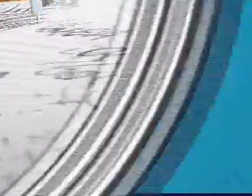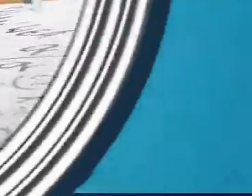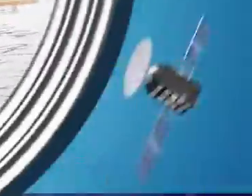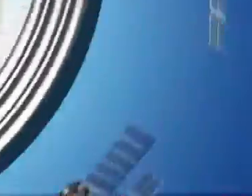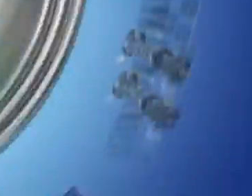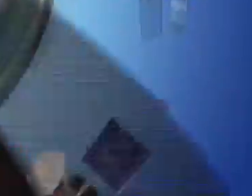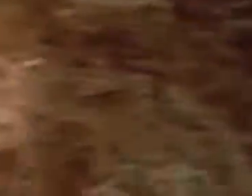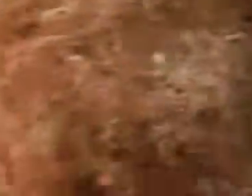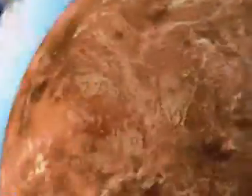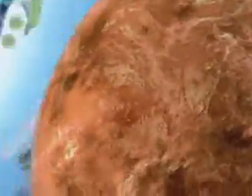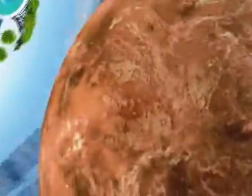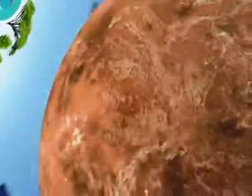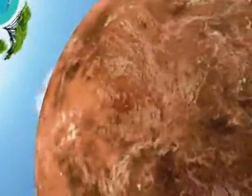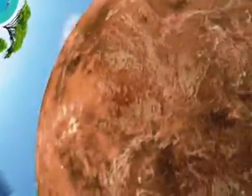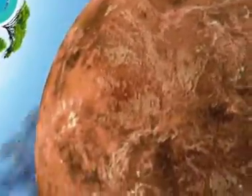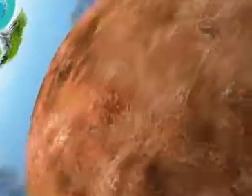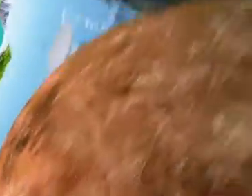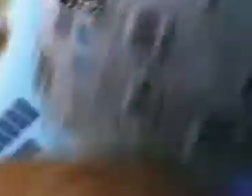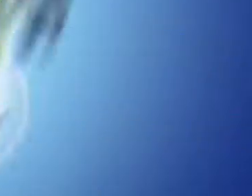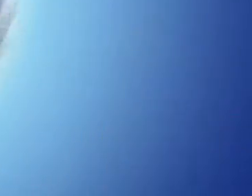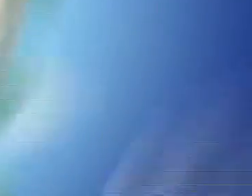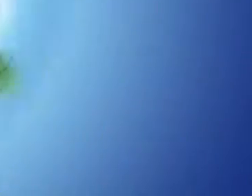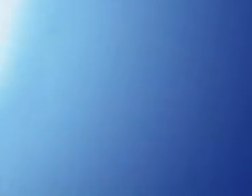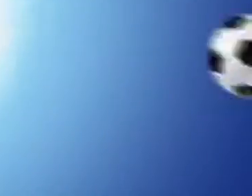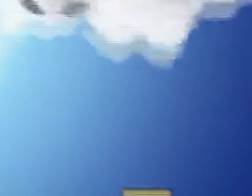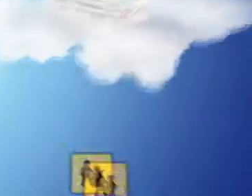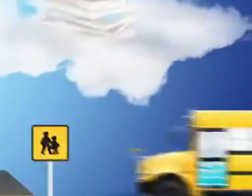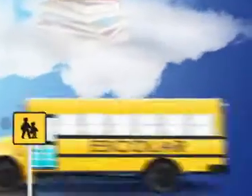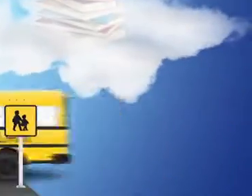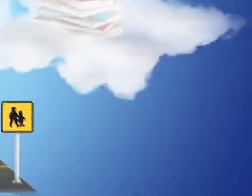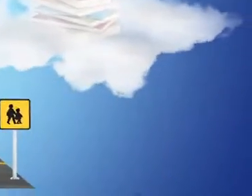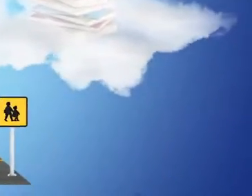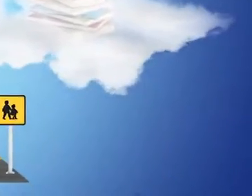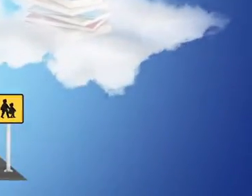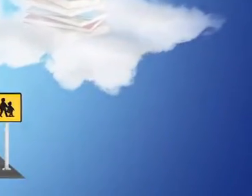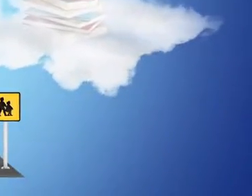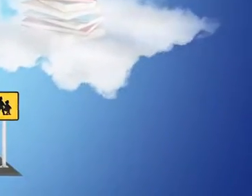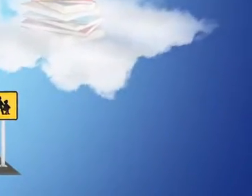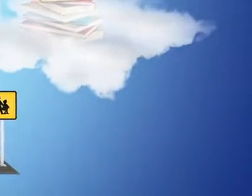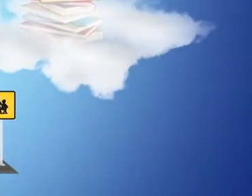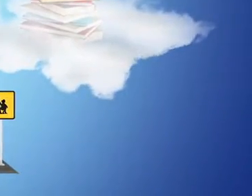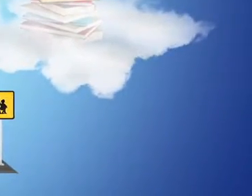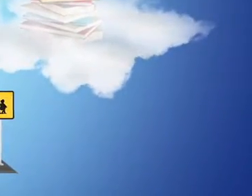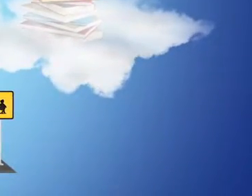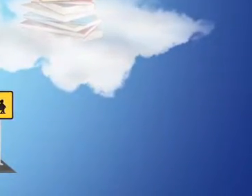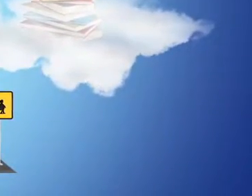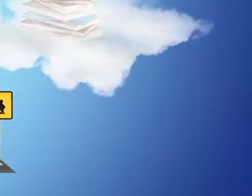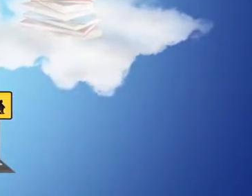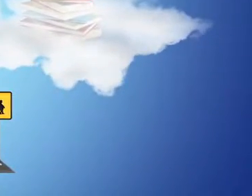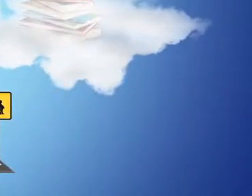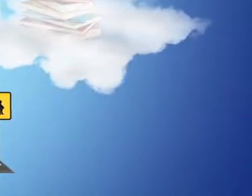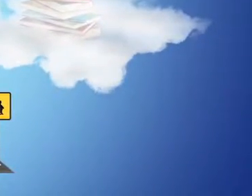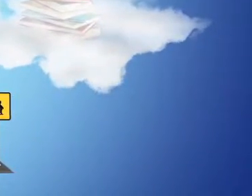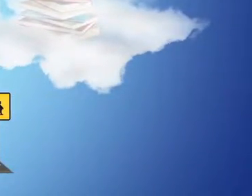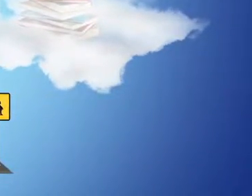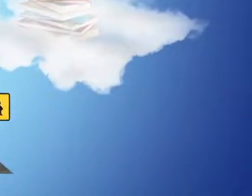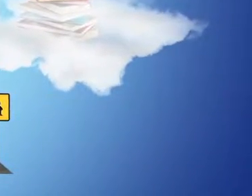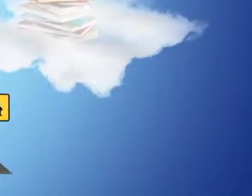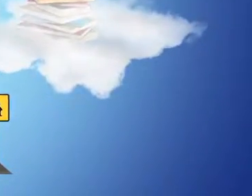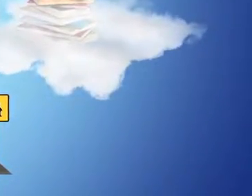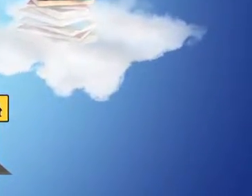Transcrição e Legendas por